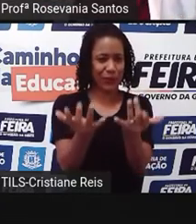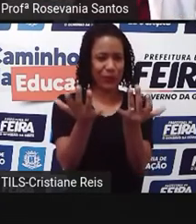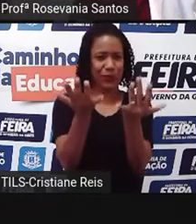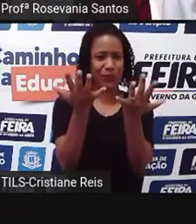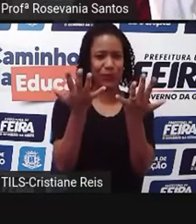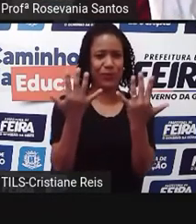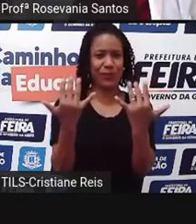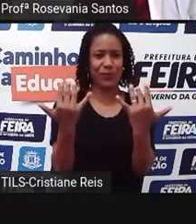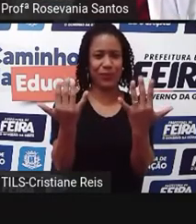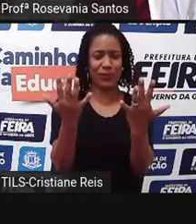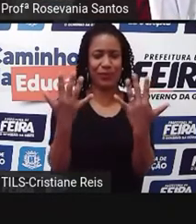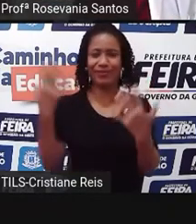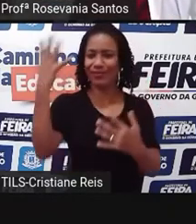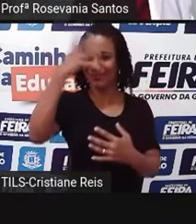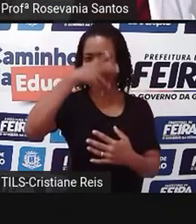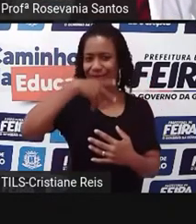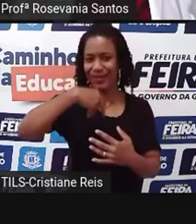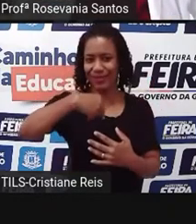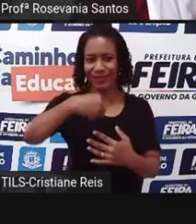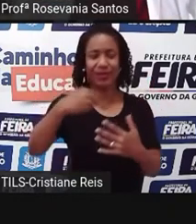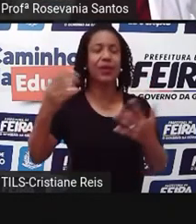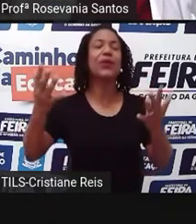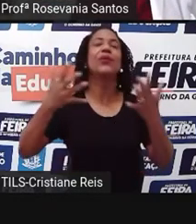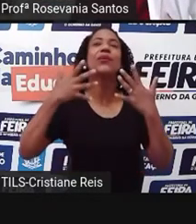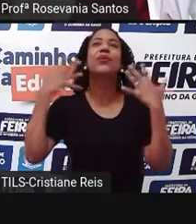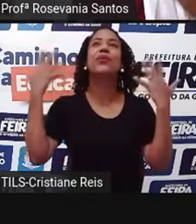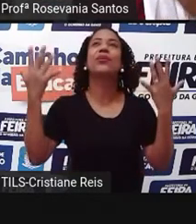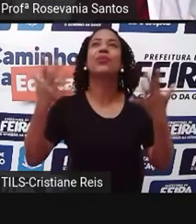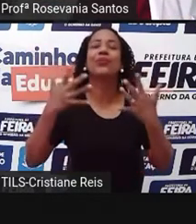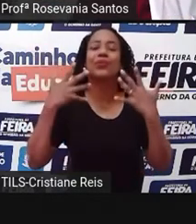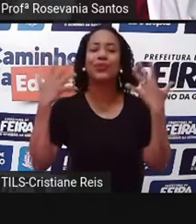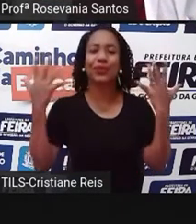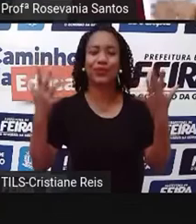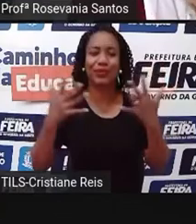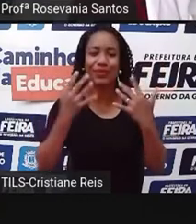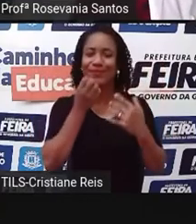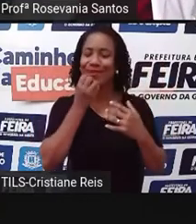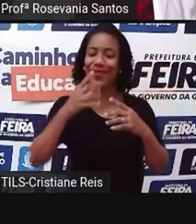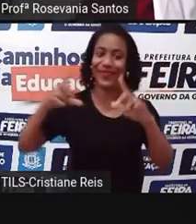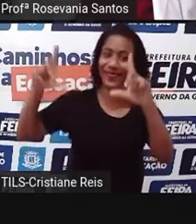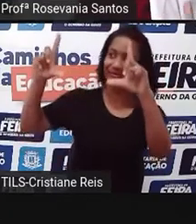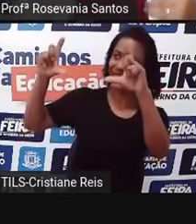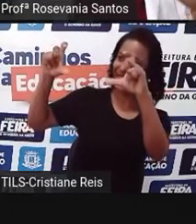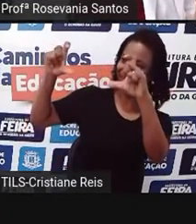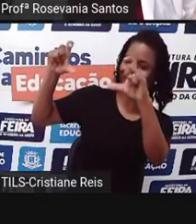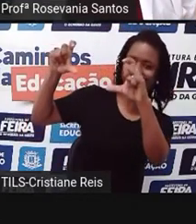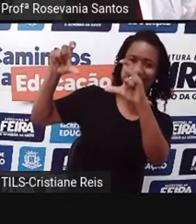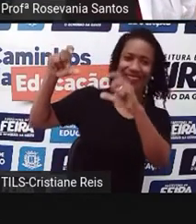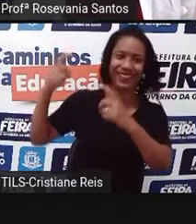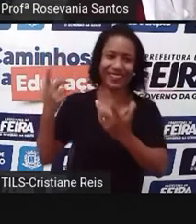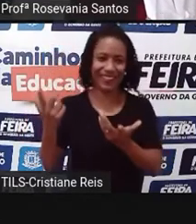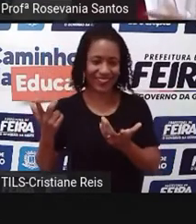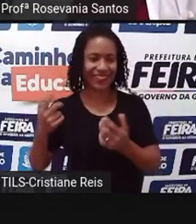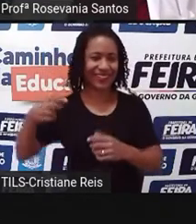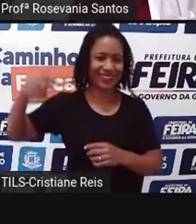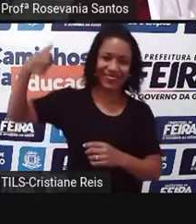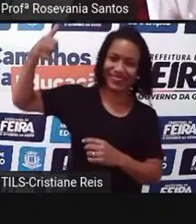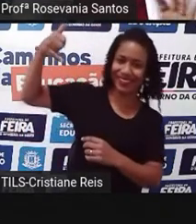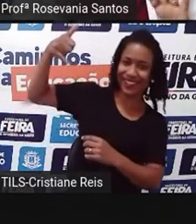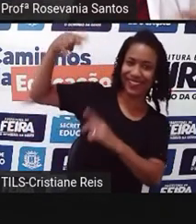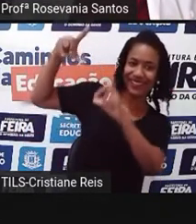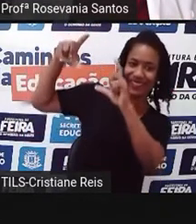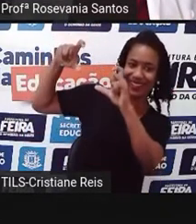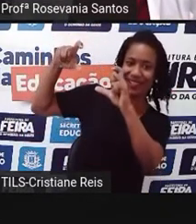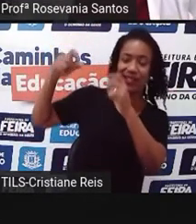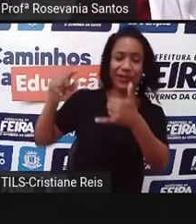deixa o local bem mais agradável, mais aprazível. gente até tira aquelas fotos, bota no celular, bota no computador,